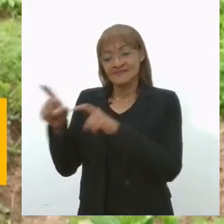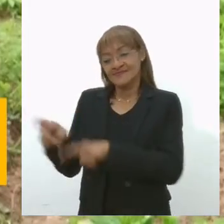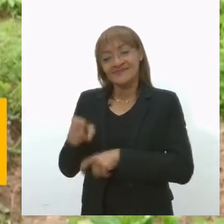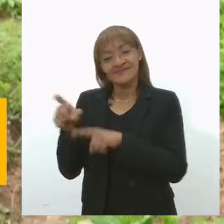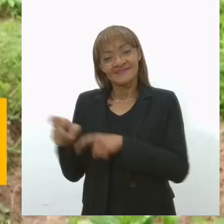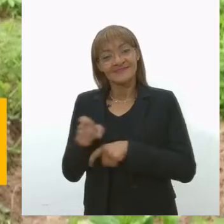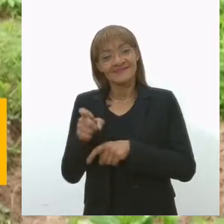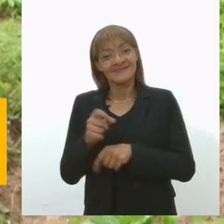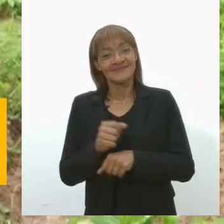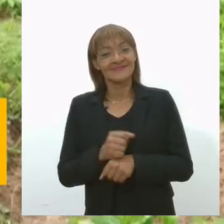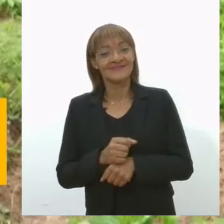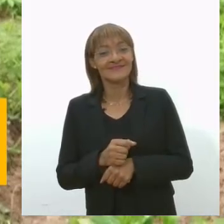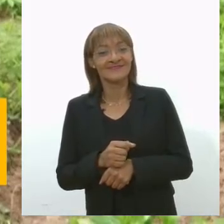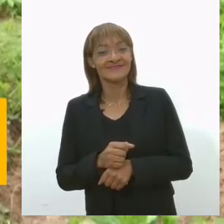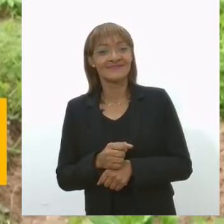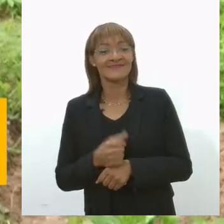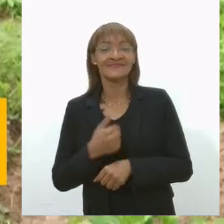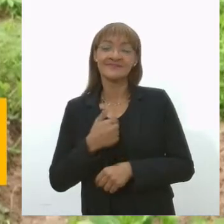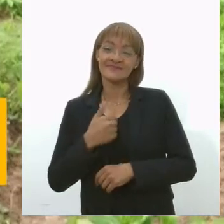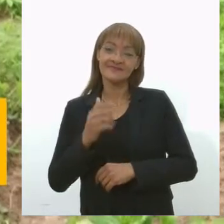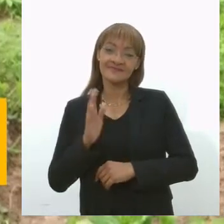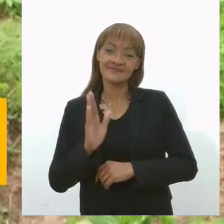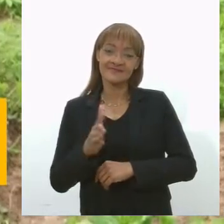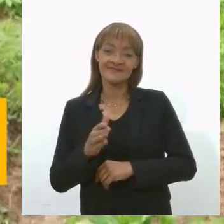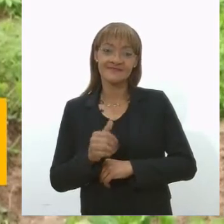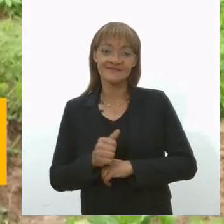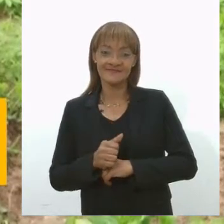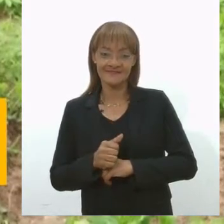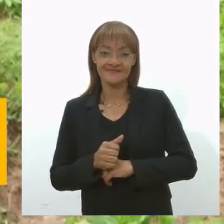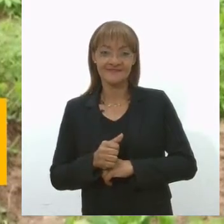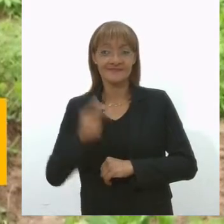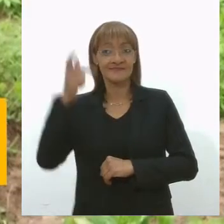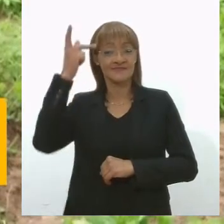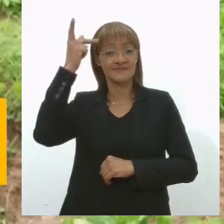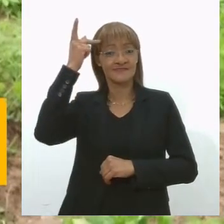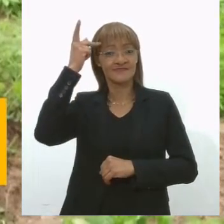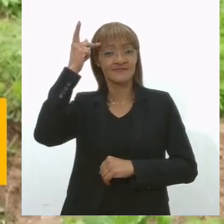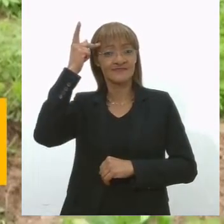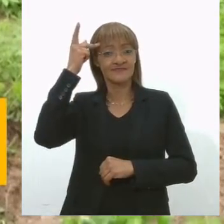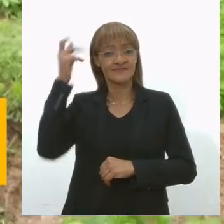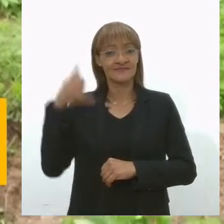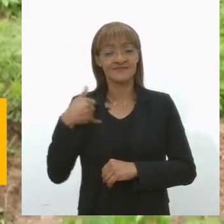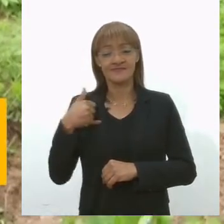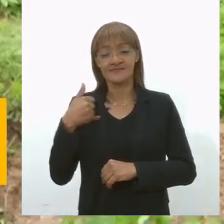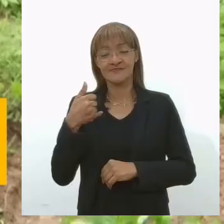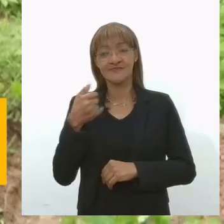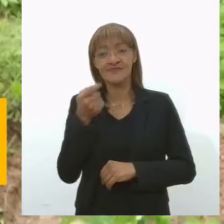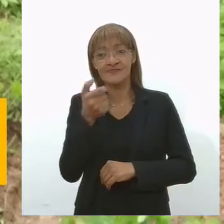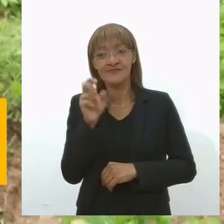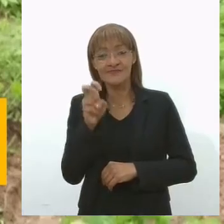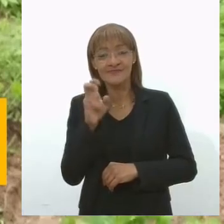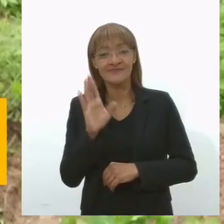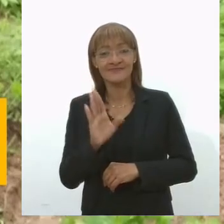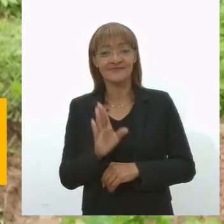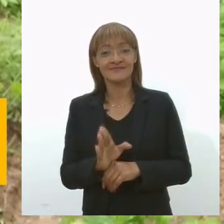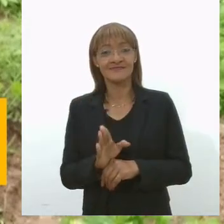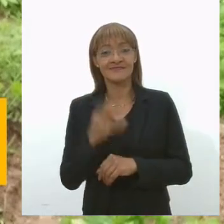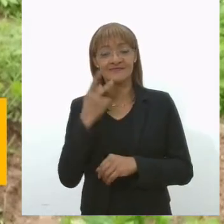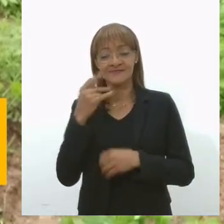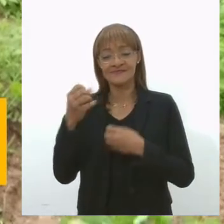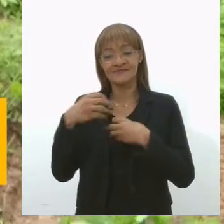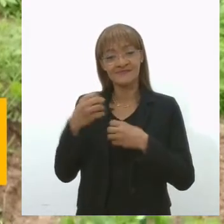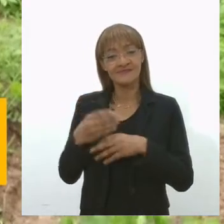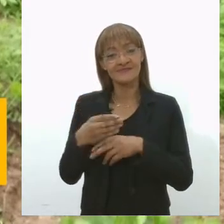agricultor, porque eu já vim de São Paulo com 4 anos e meio. E aqui, meu pai foi na agricultura e eu continuei mais ele.